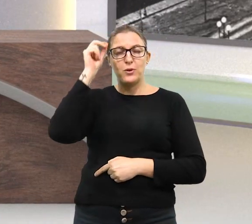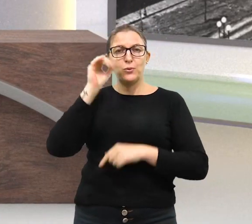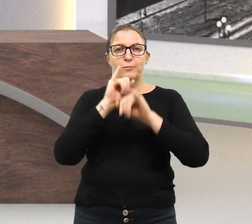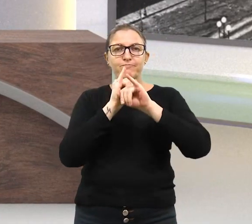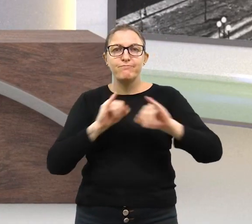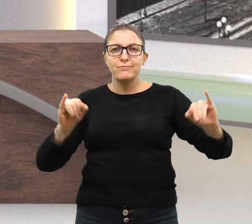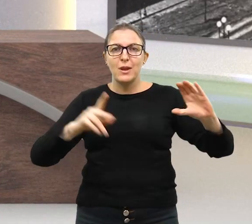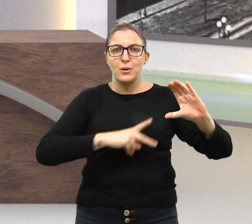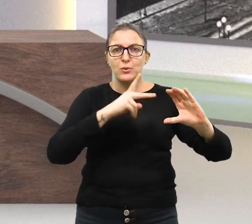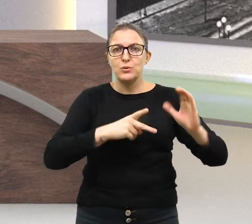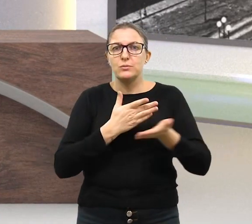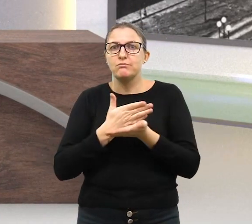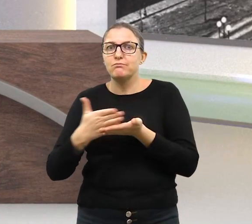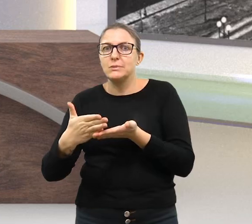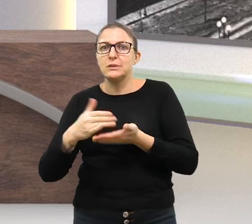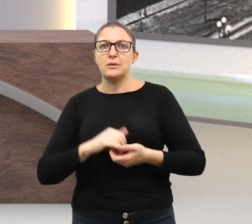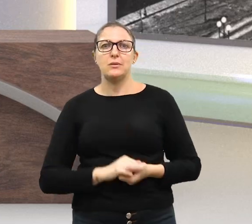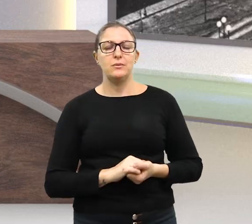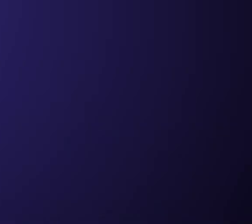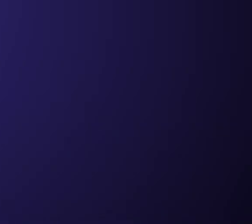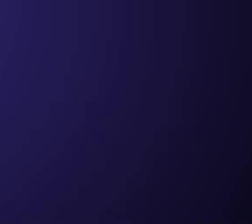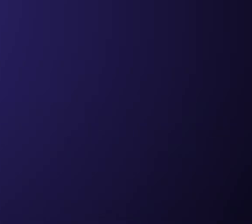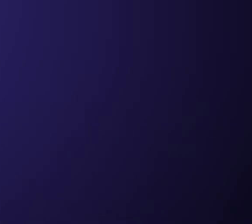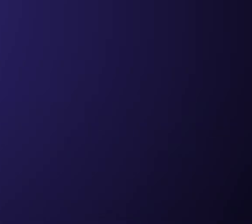O Câmara Notícias está começando.